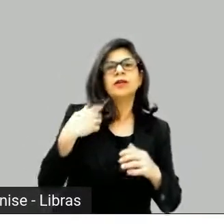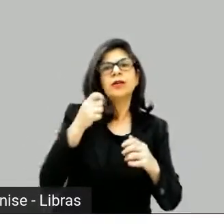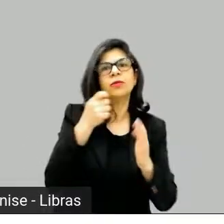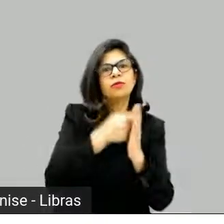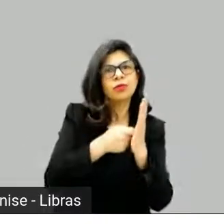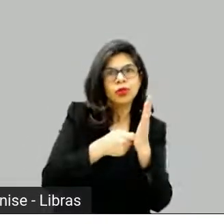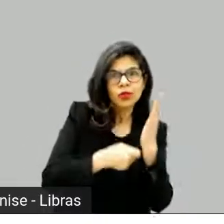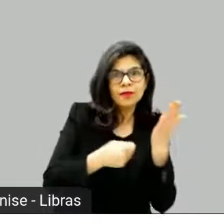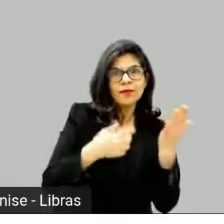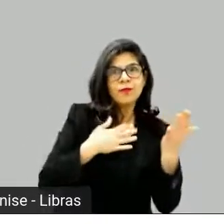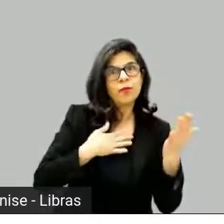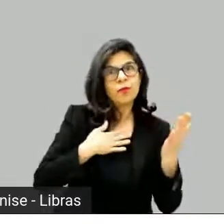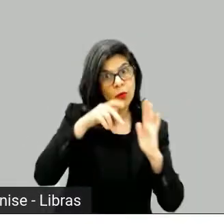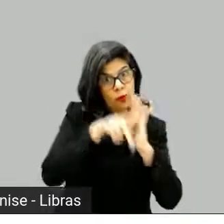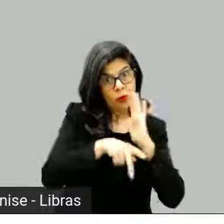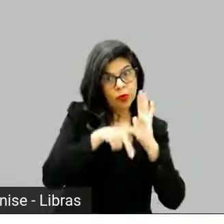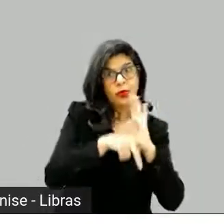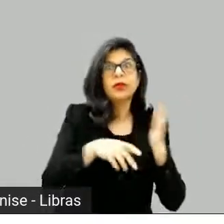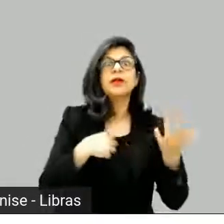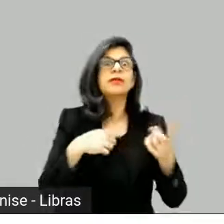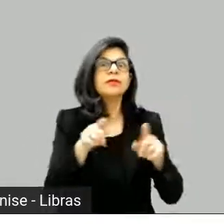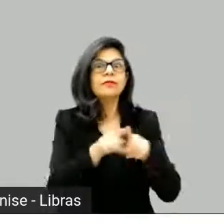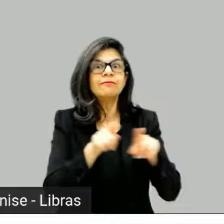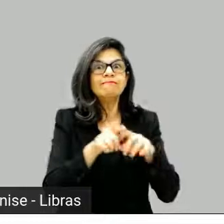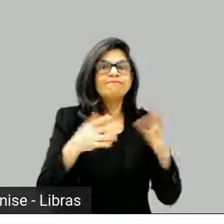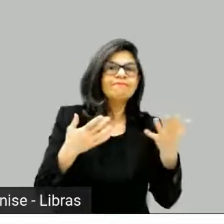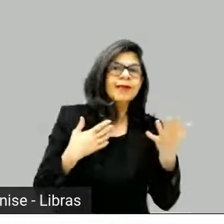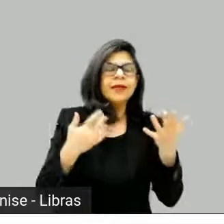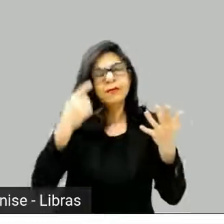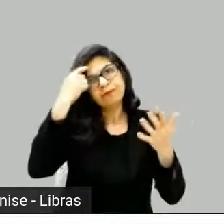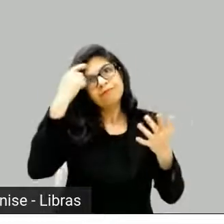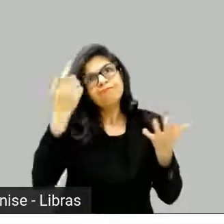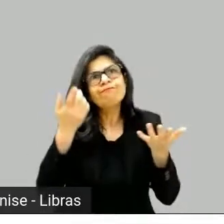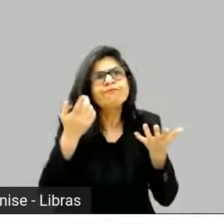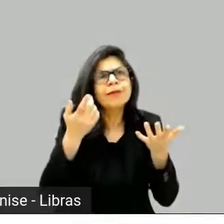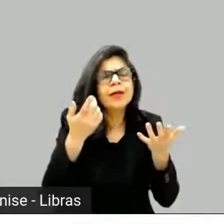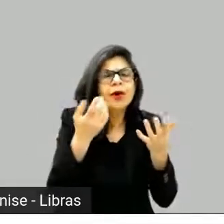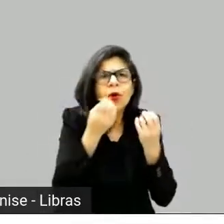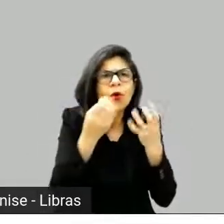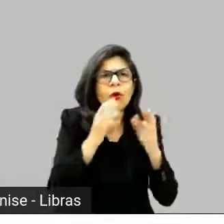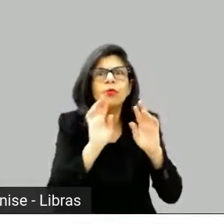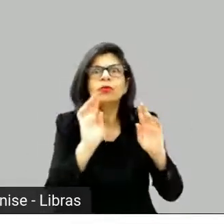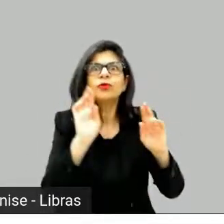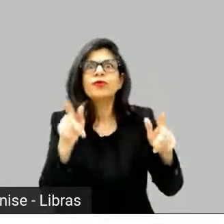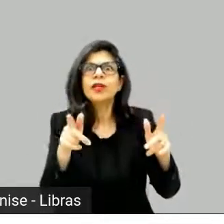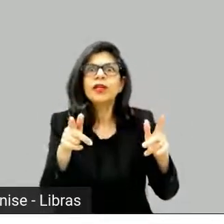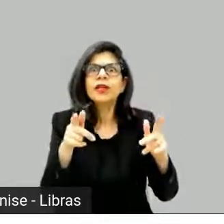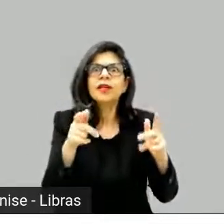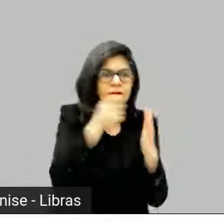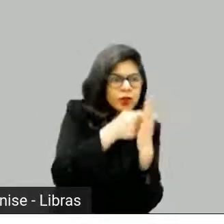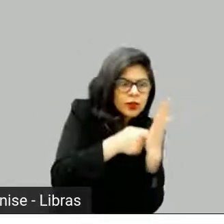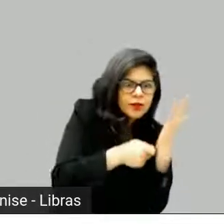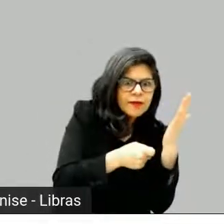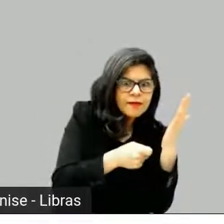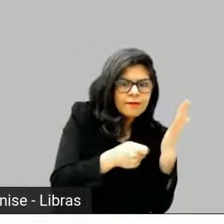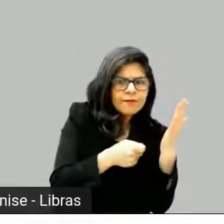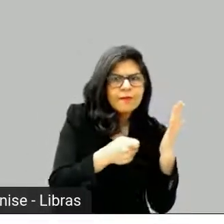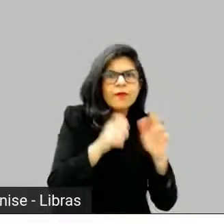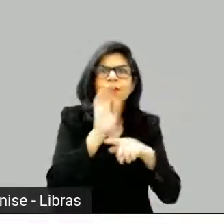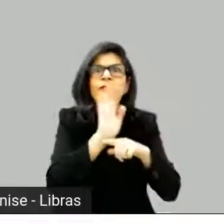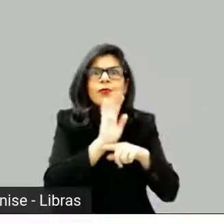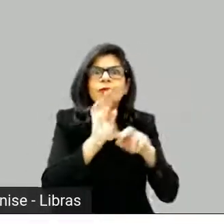e aí ele falou assim, ah, e o high concept, não sei o quê, e assim, aí é isso que você falou, é o detalhezinho às vezes, né, que